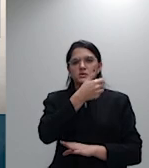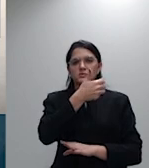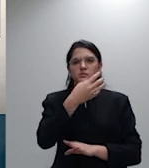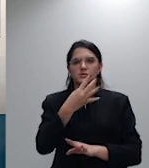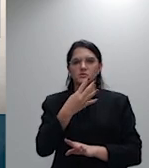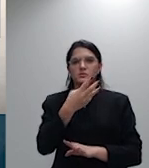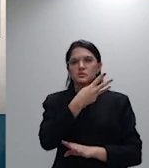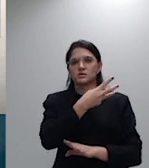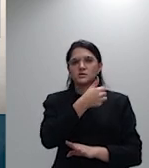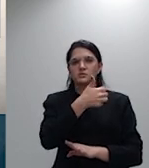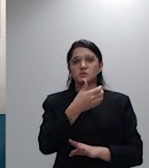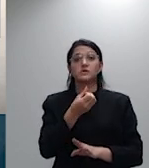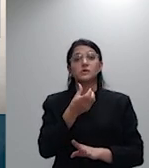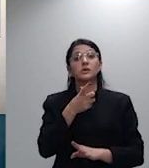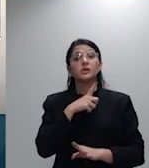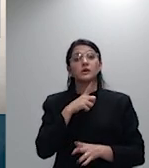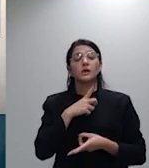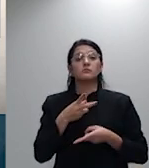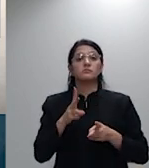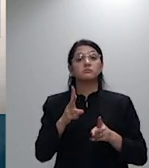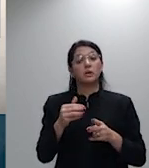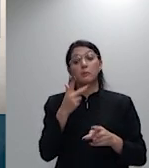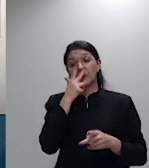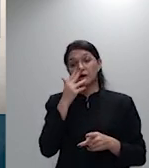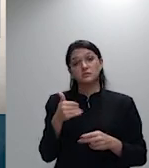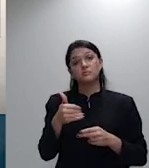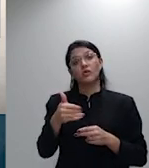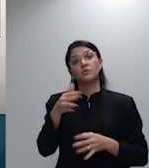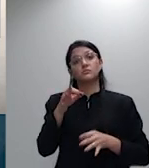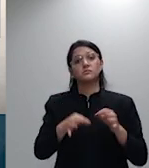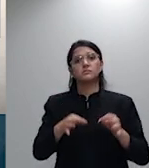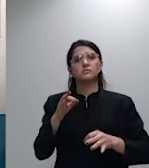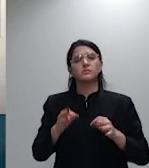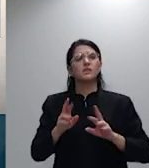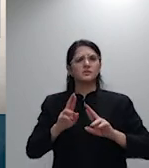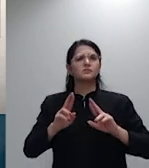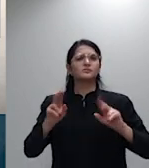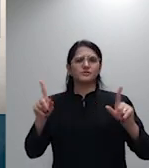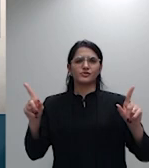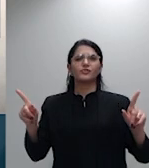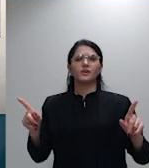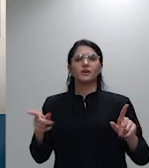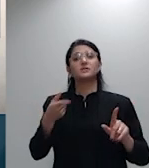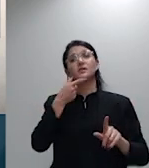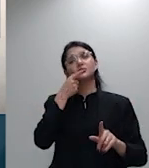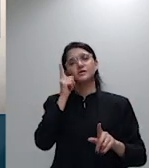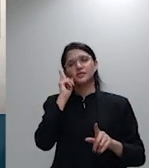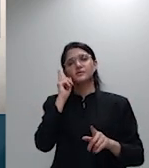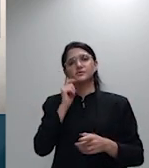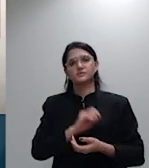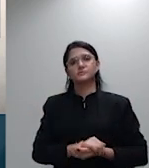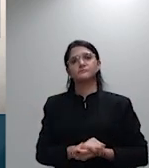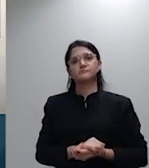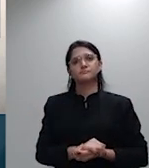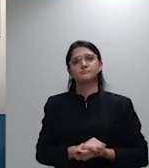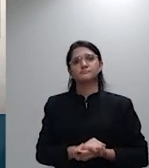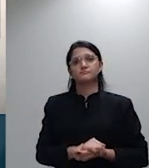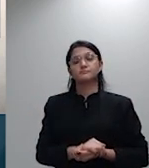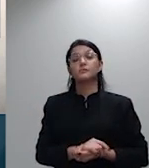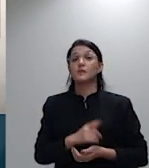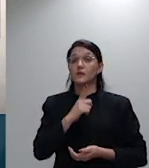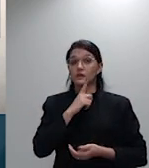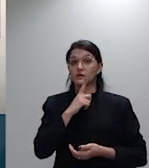parte completamente diferente da demanda anterior houve habilitação de novos herdeiros o que se